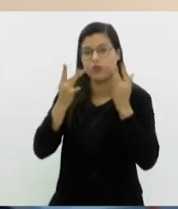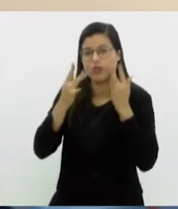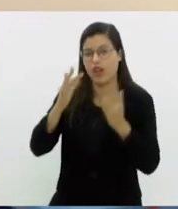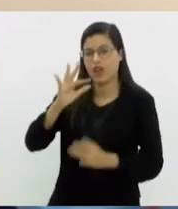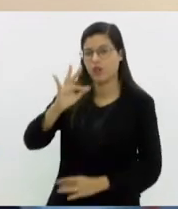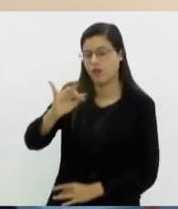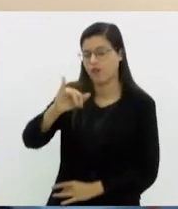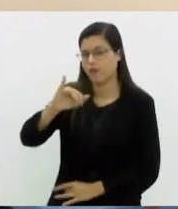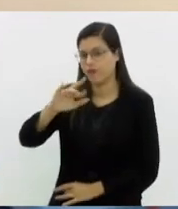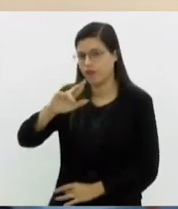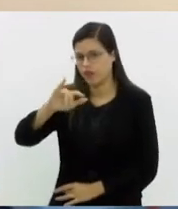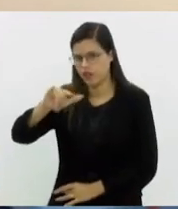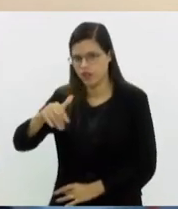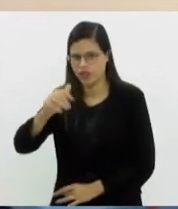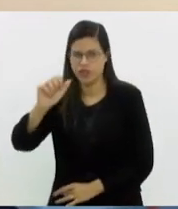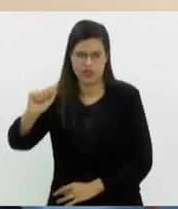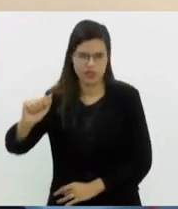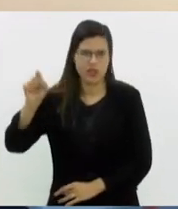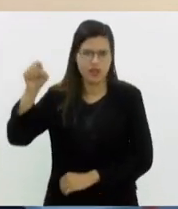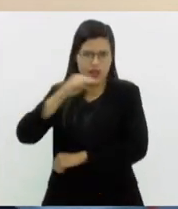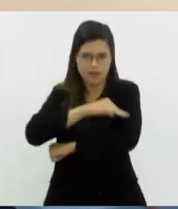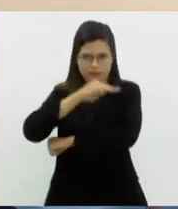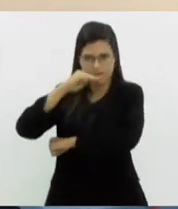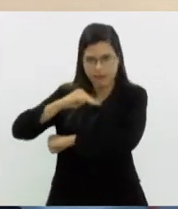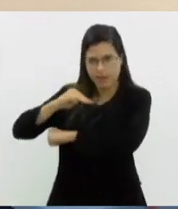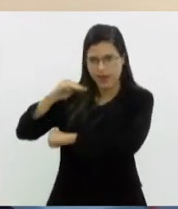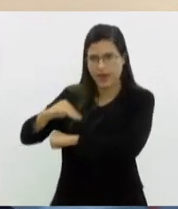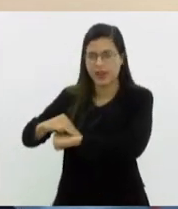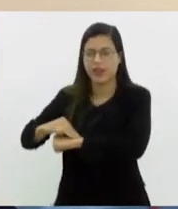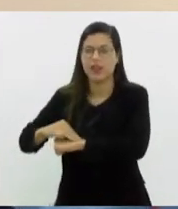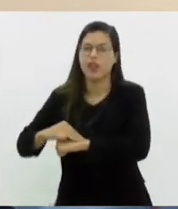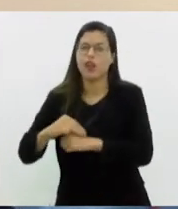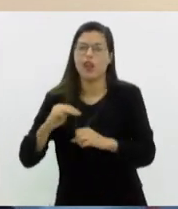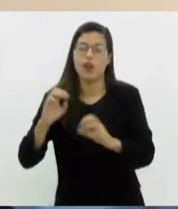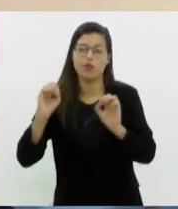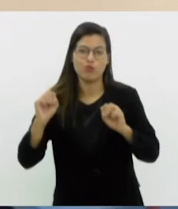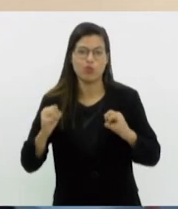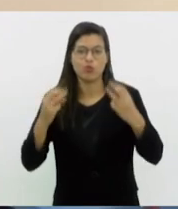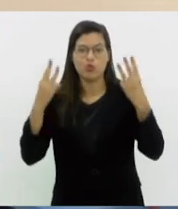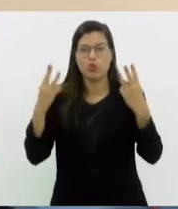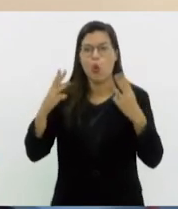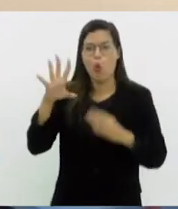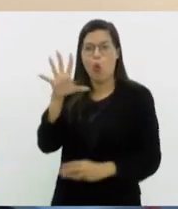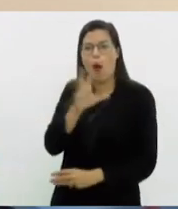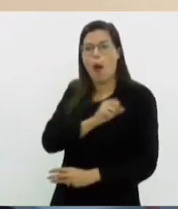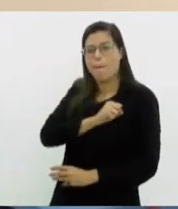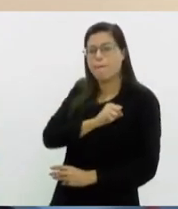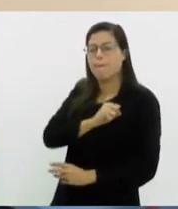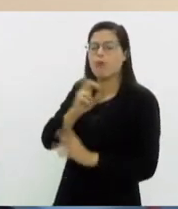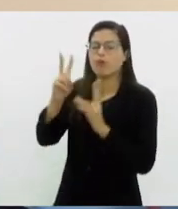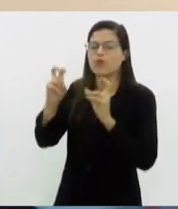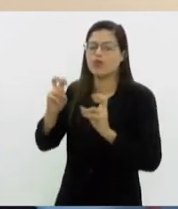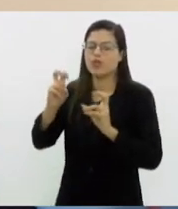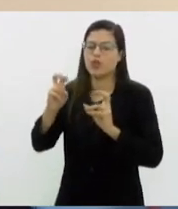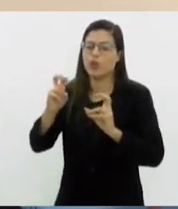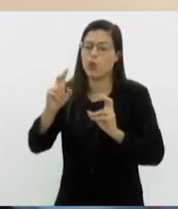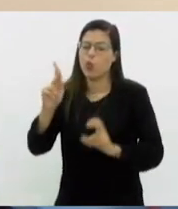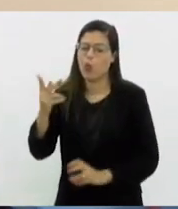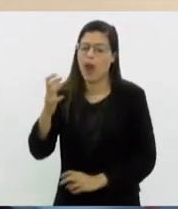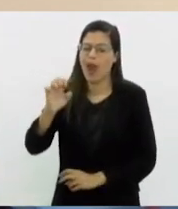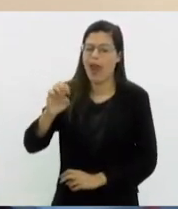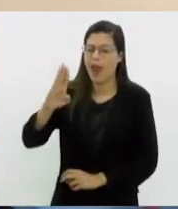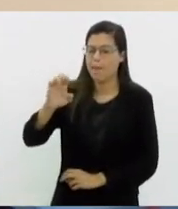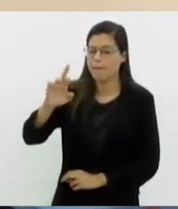Macaé. Estaremos com o nosso show O Amor Segundo Ebert Viana, um passeio